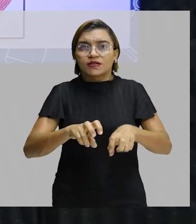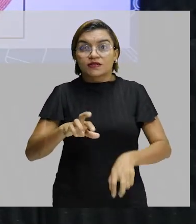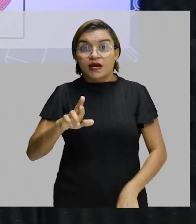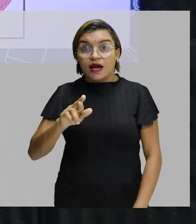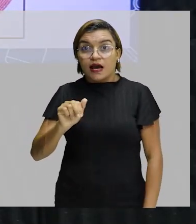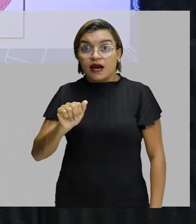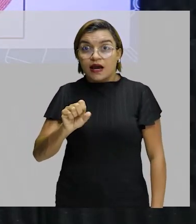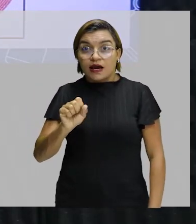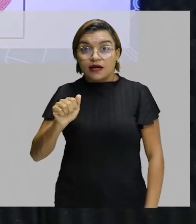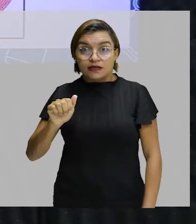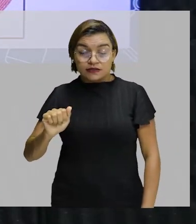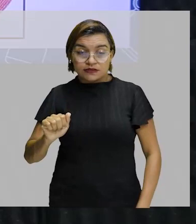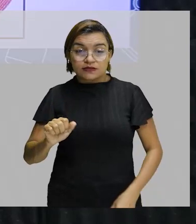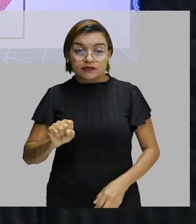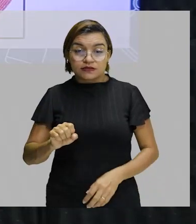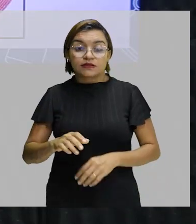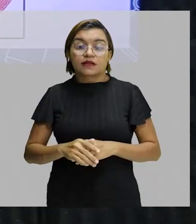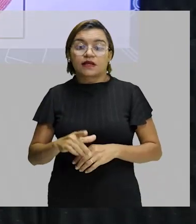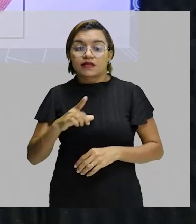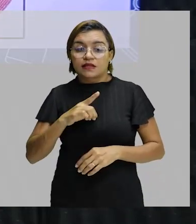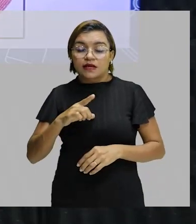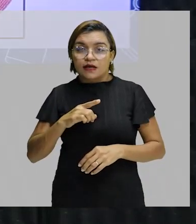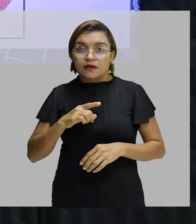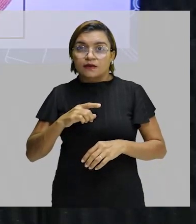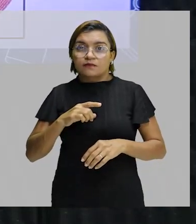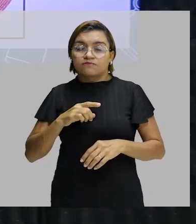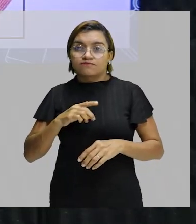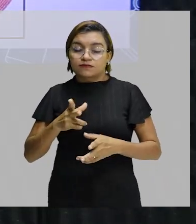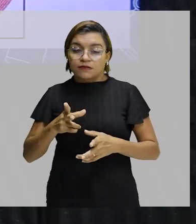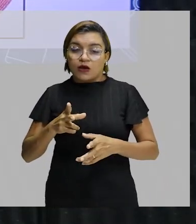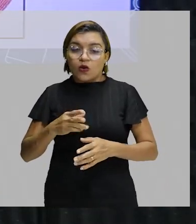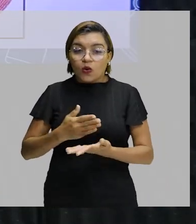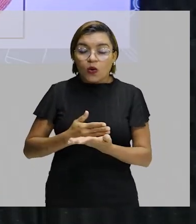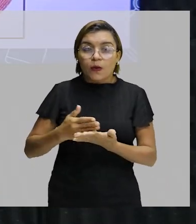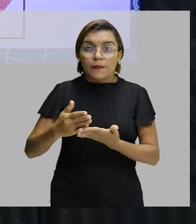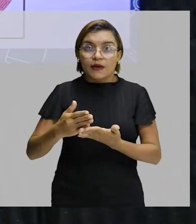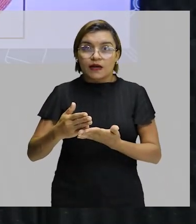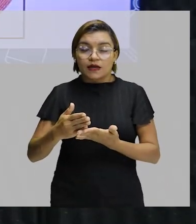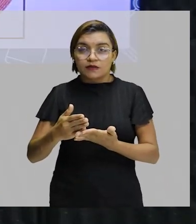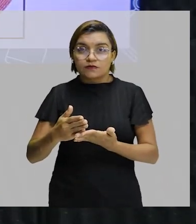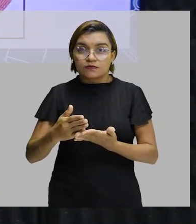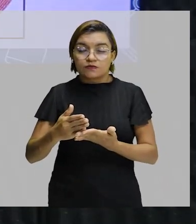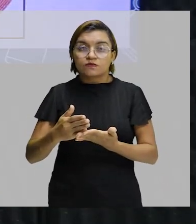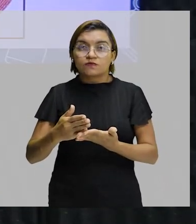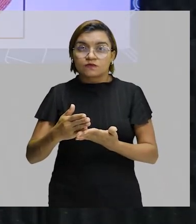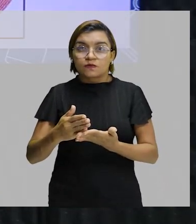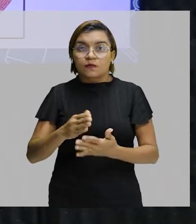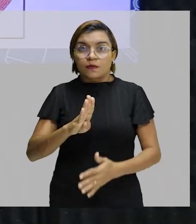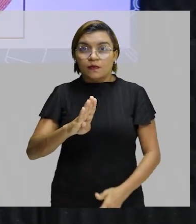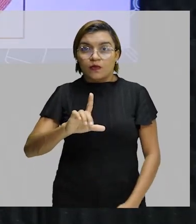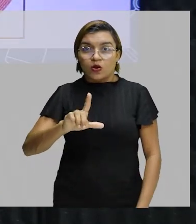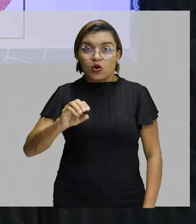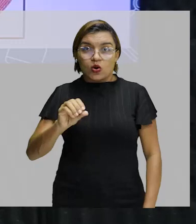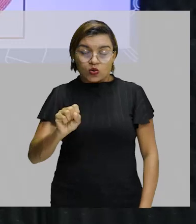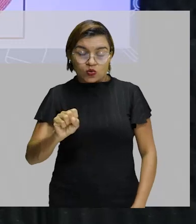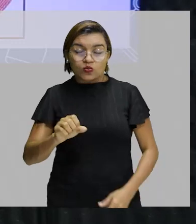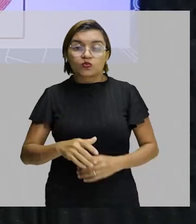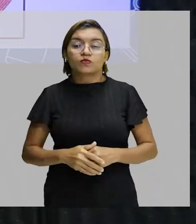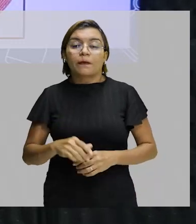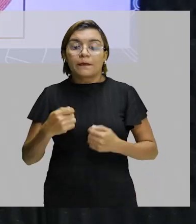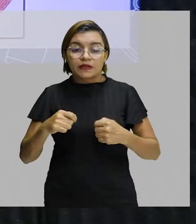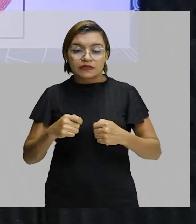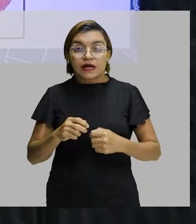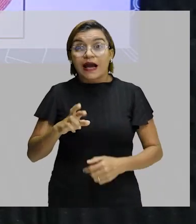características de serem provas que a saída é feita em bloco, e que uma prova é 100% raiada, que o